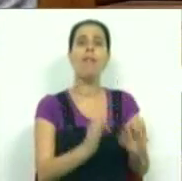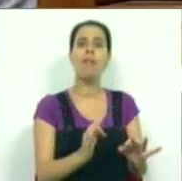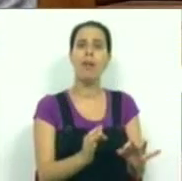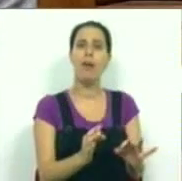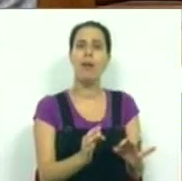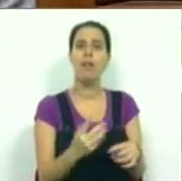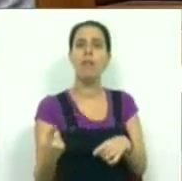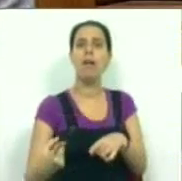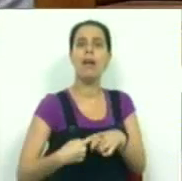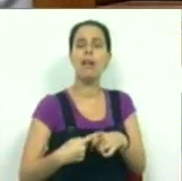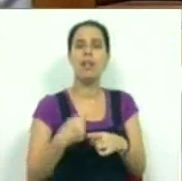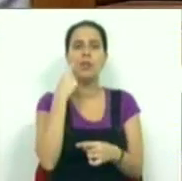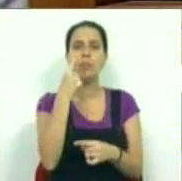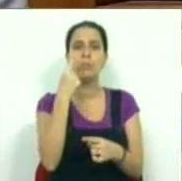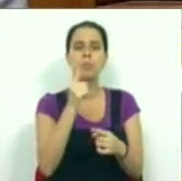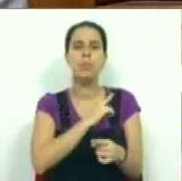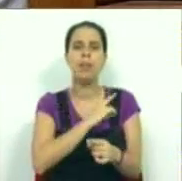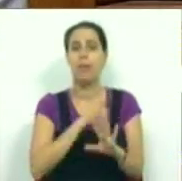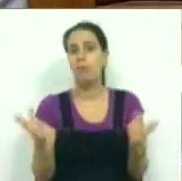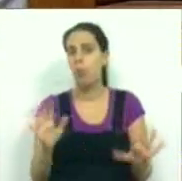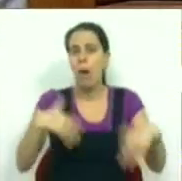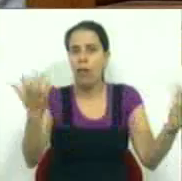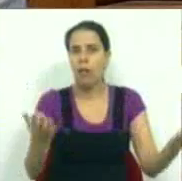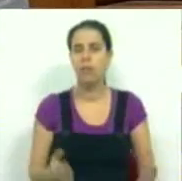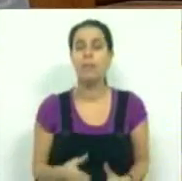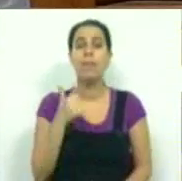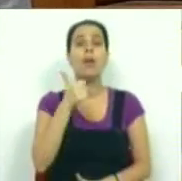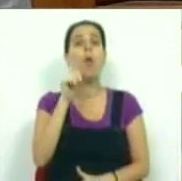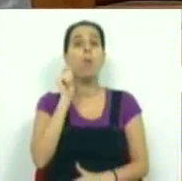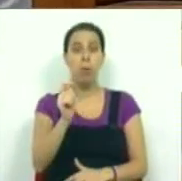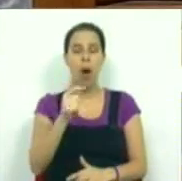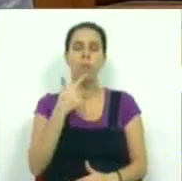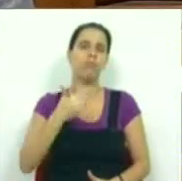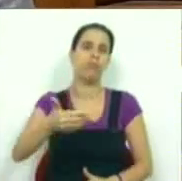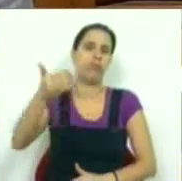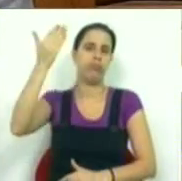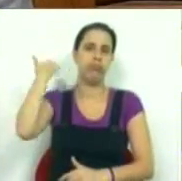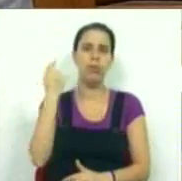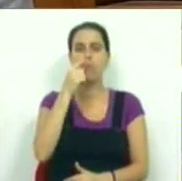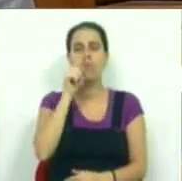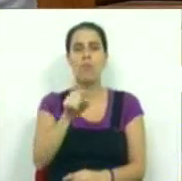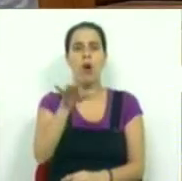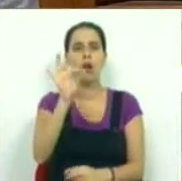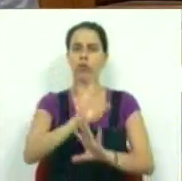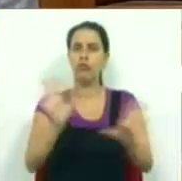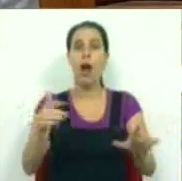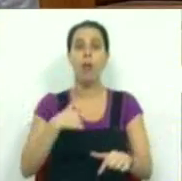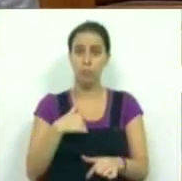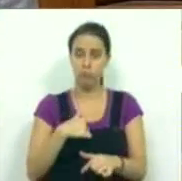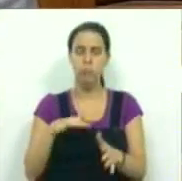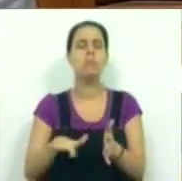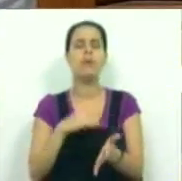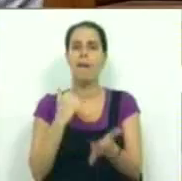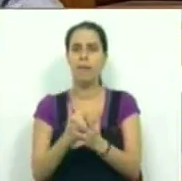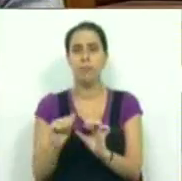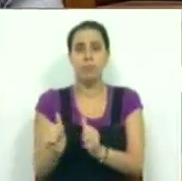do interesse particular, seja ele qual for. O Bloco de Esquerda há muito tempo que escolheu o seu lado. Nós estamos e